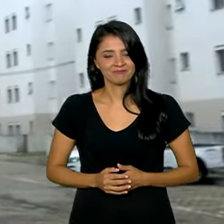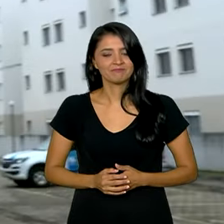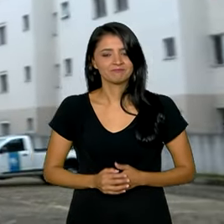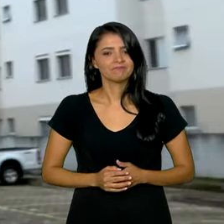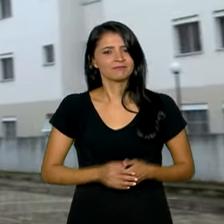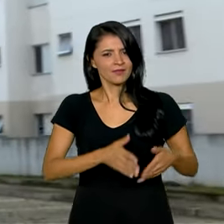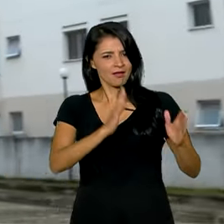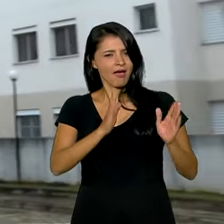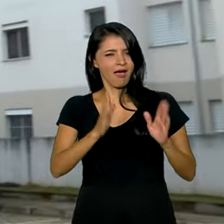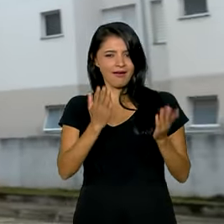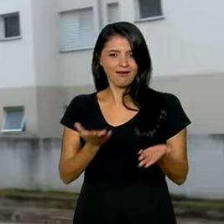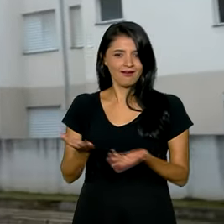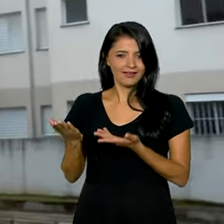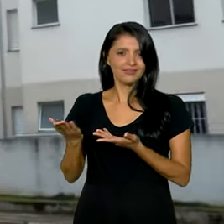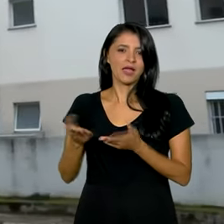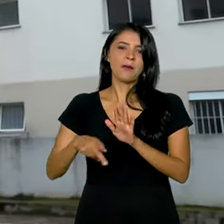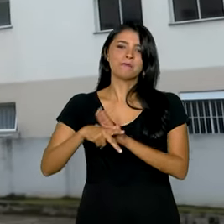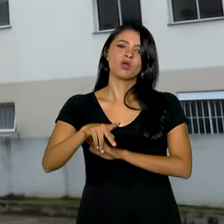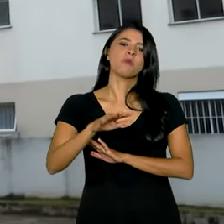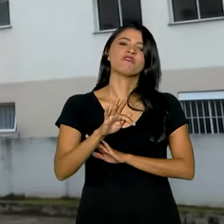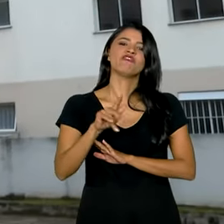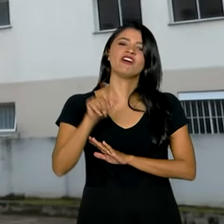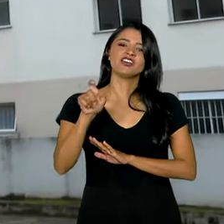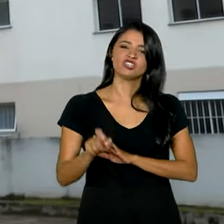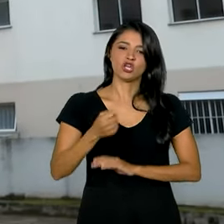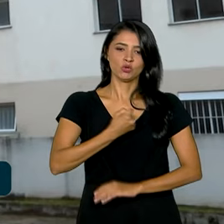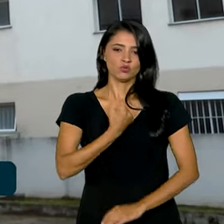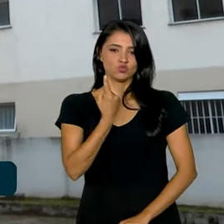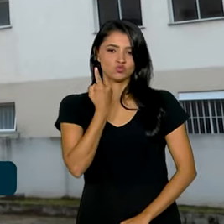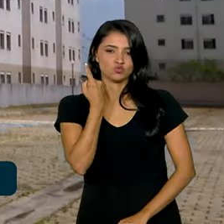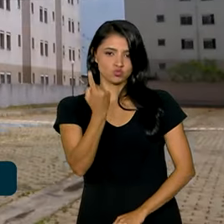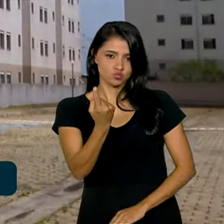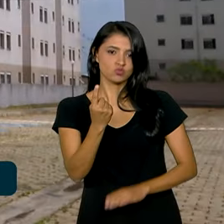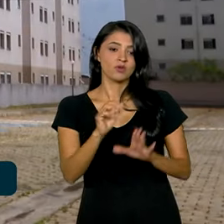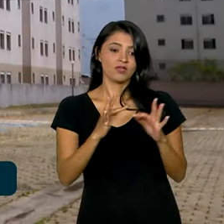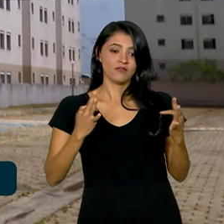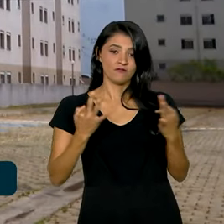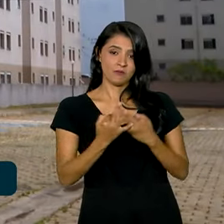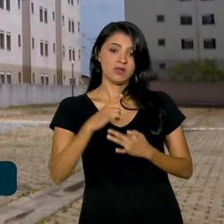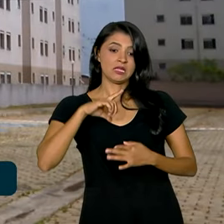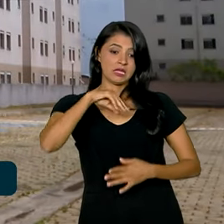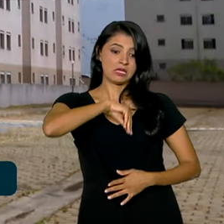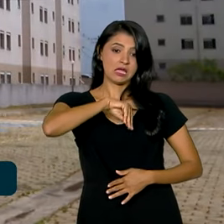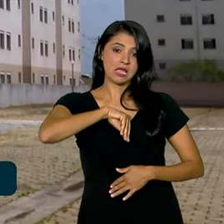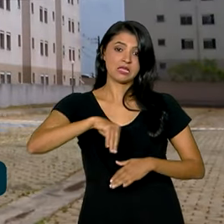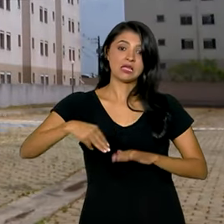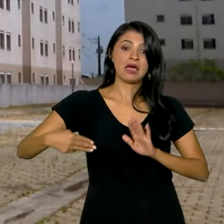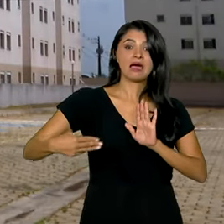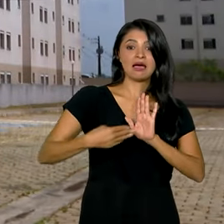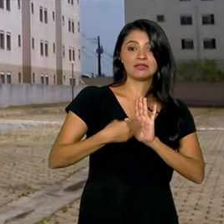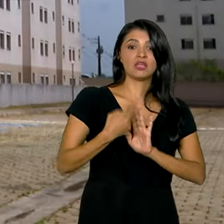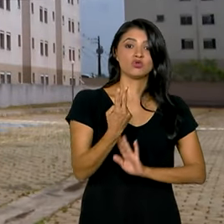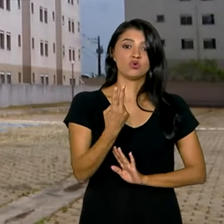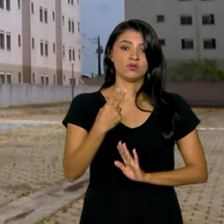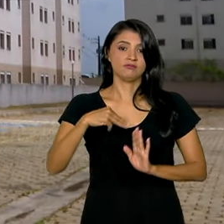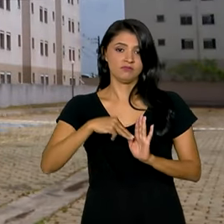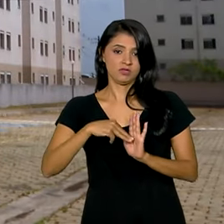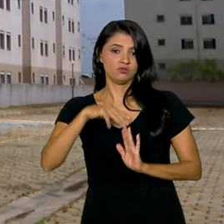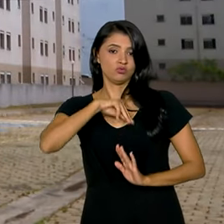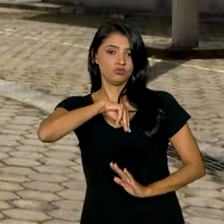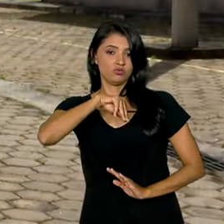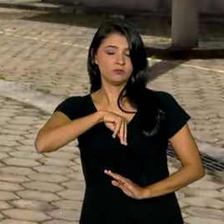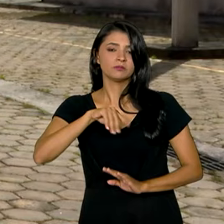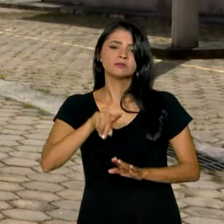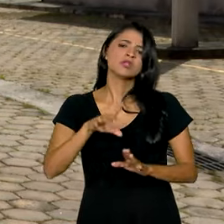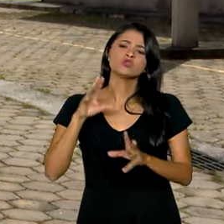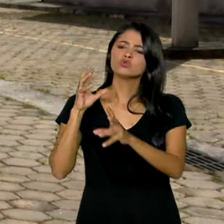moradias fazem parte da faixa 1 do programa e atende as famílias com renda mensal bruta de até dois salários mínimos. Ao